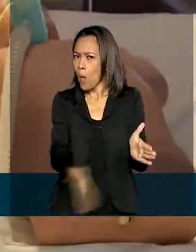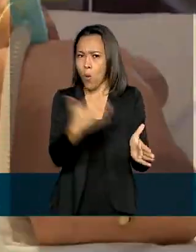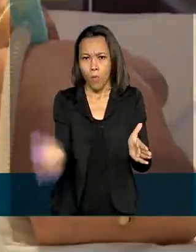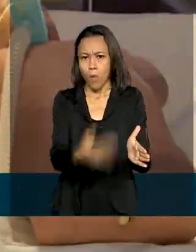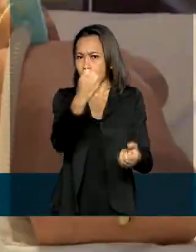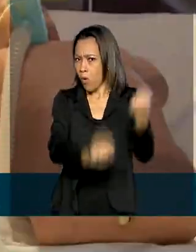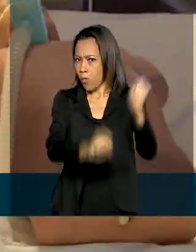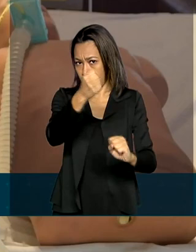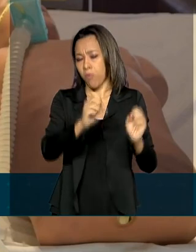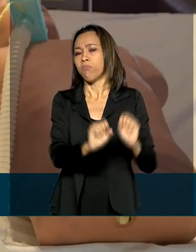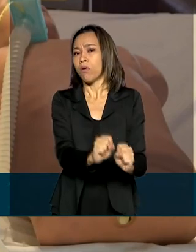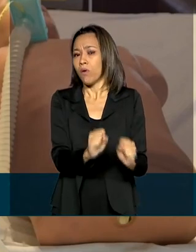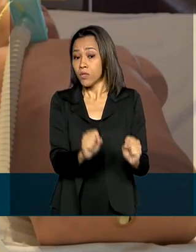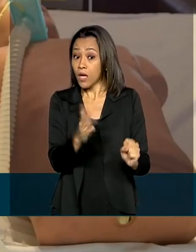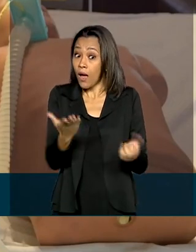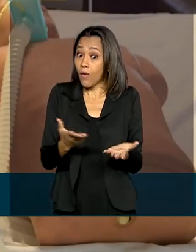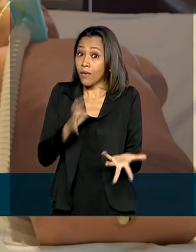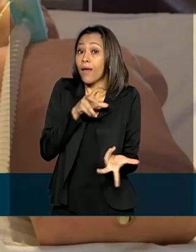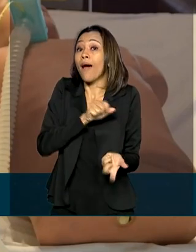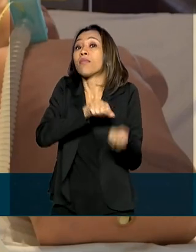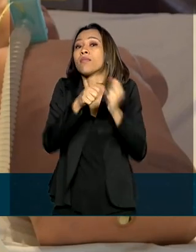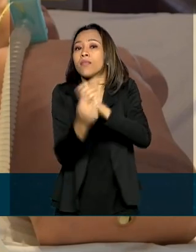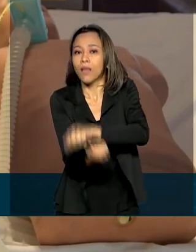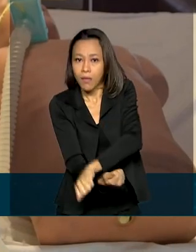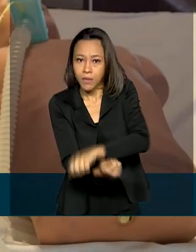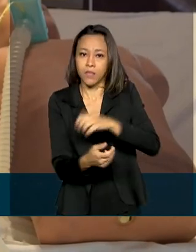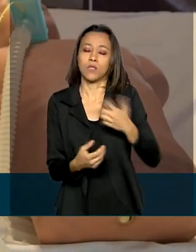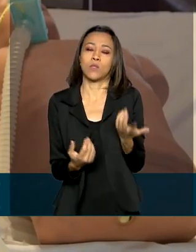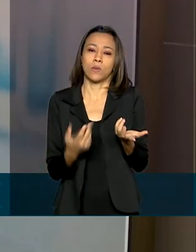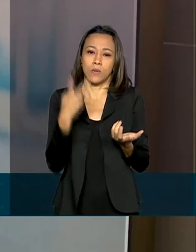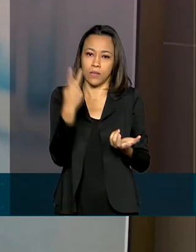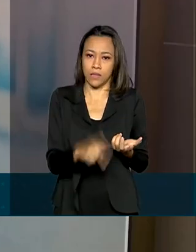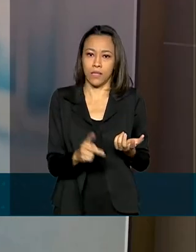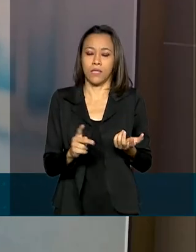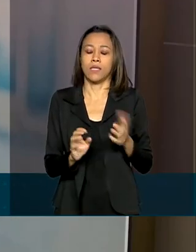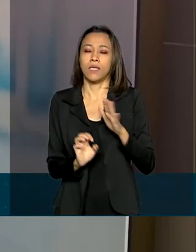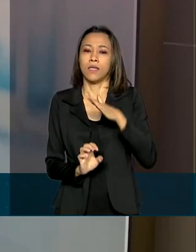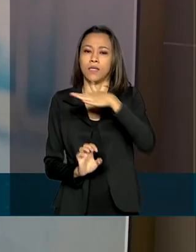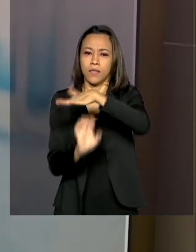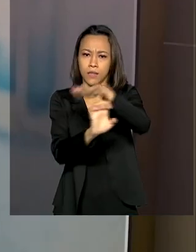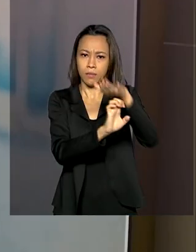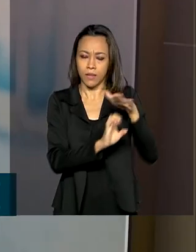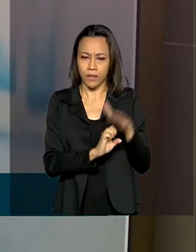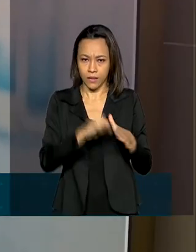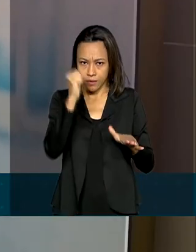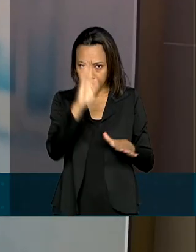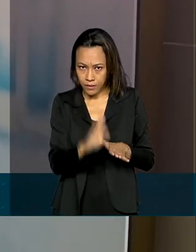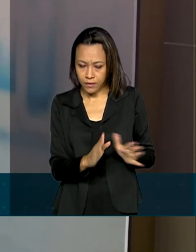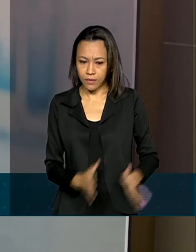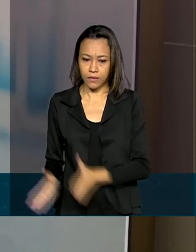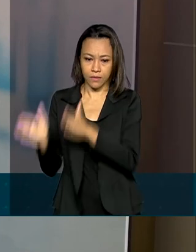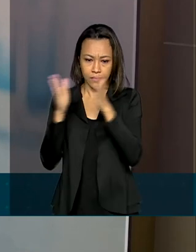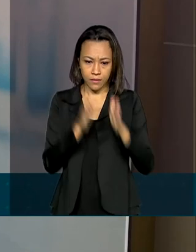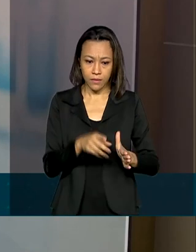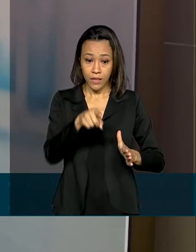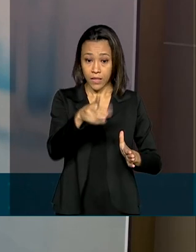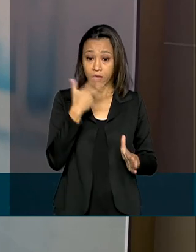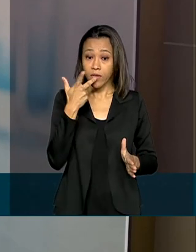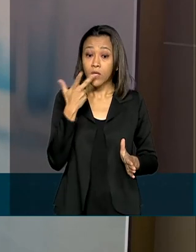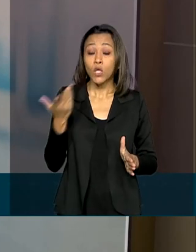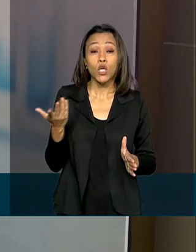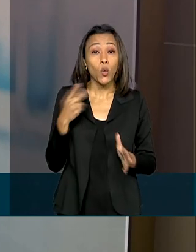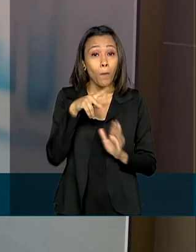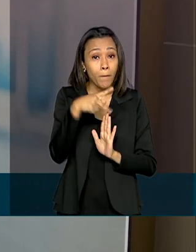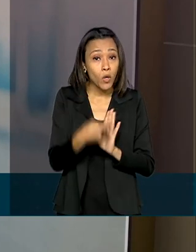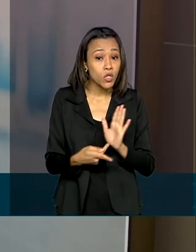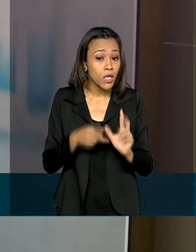atualmente passa por adaptações nas empresas brasileiras. O projeto agora é começar a distribuir